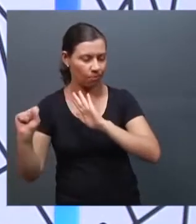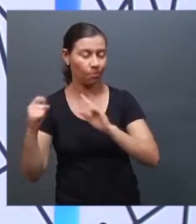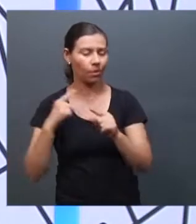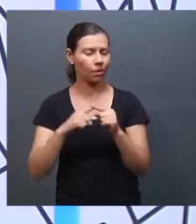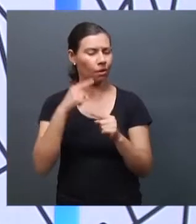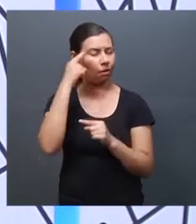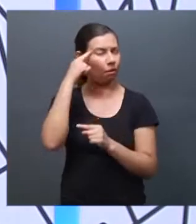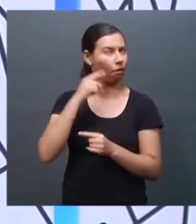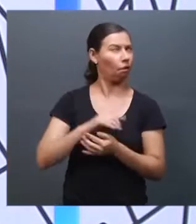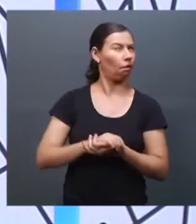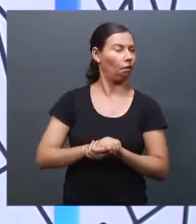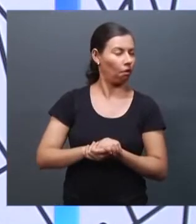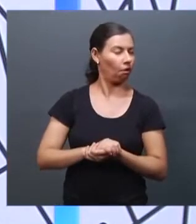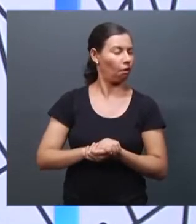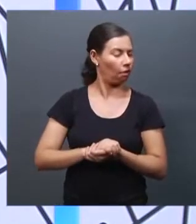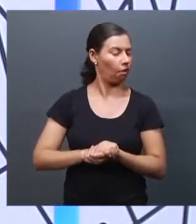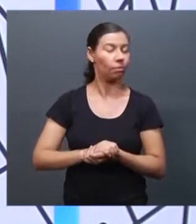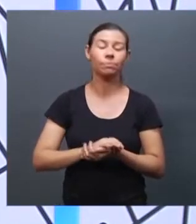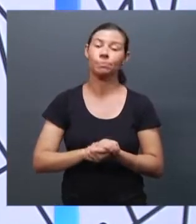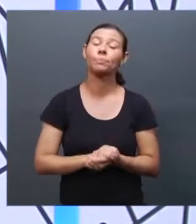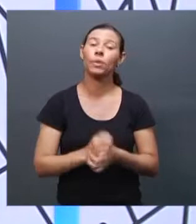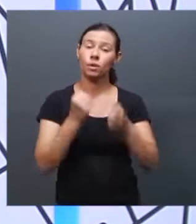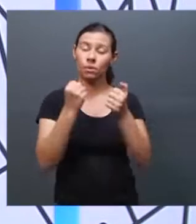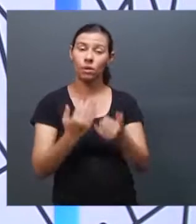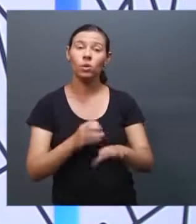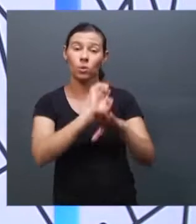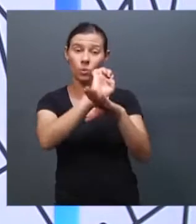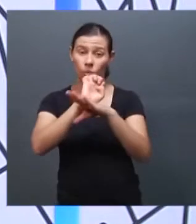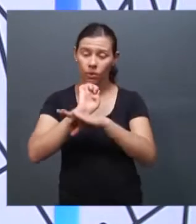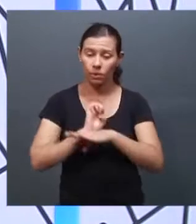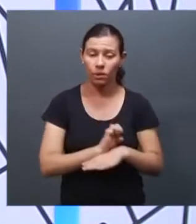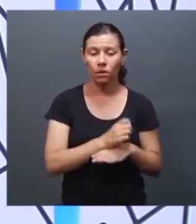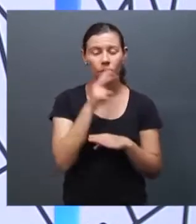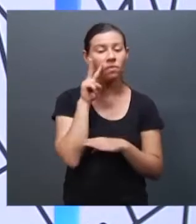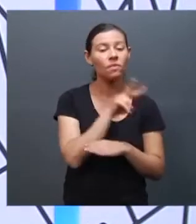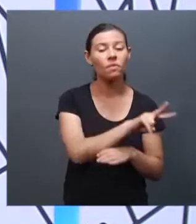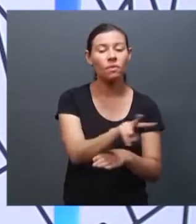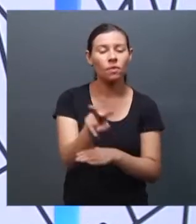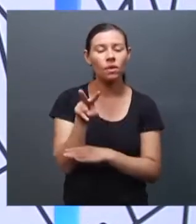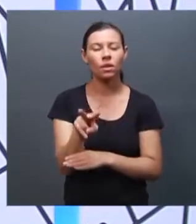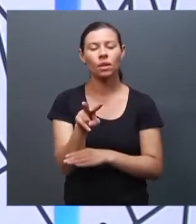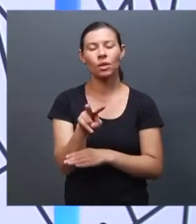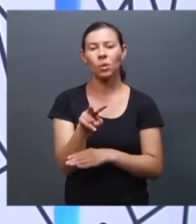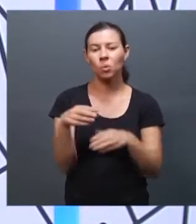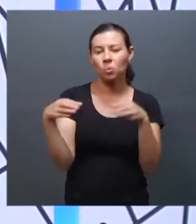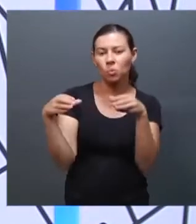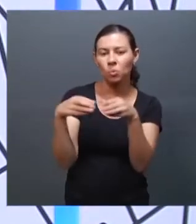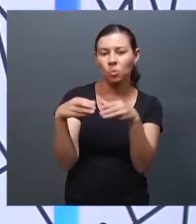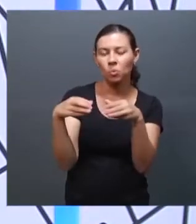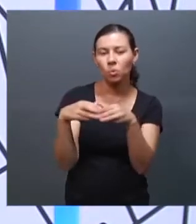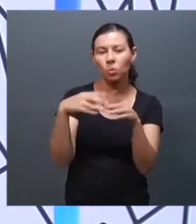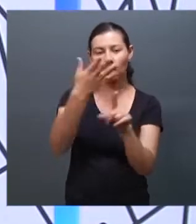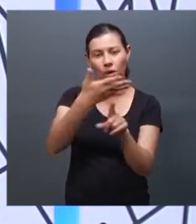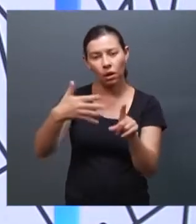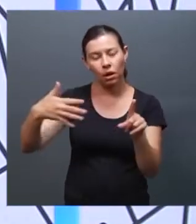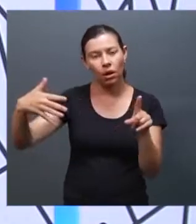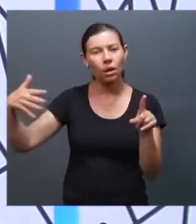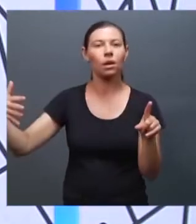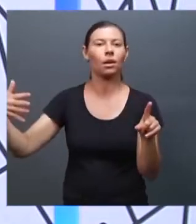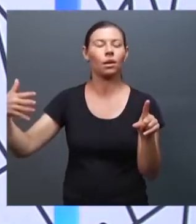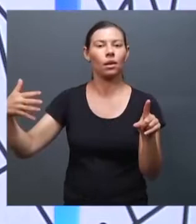quando o Estado olha para a população LGBT e diz para elas, o Estado te